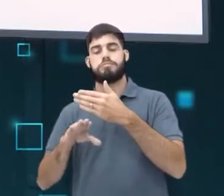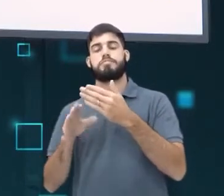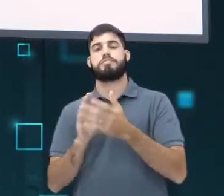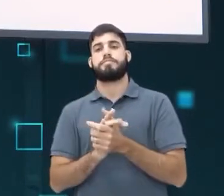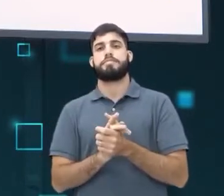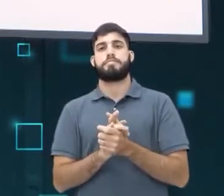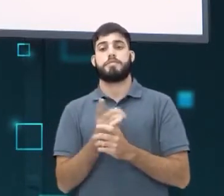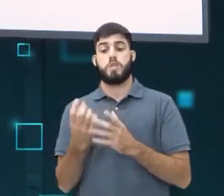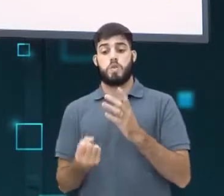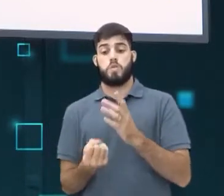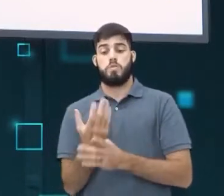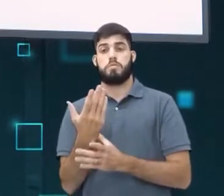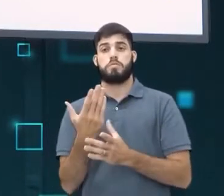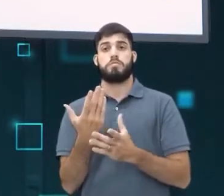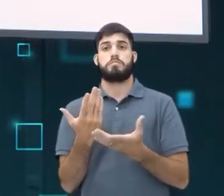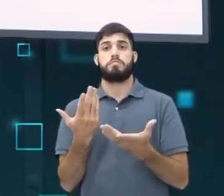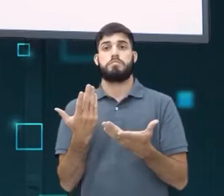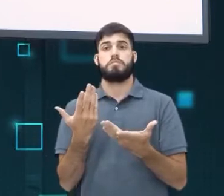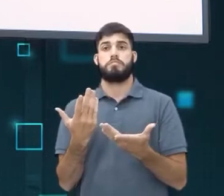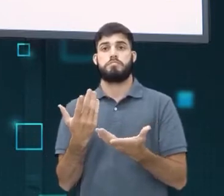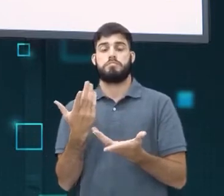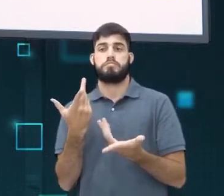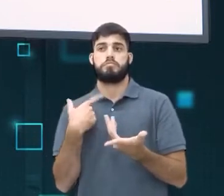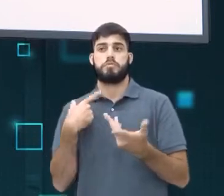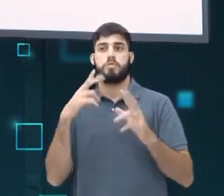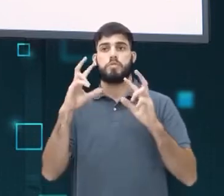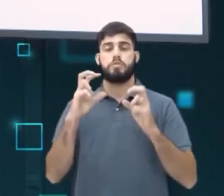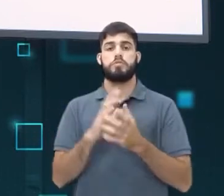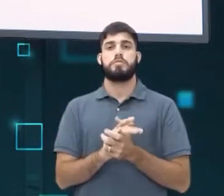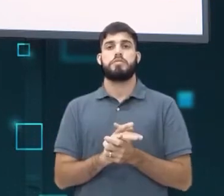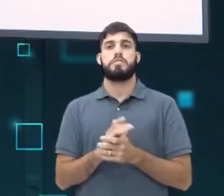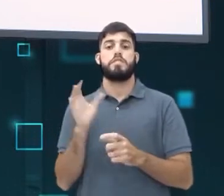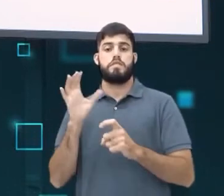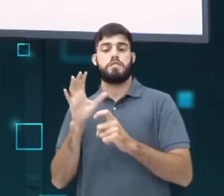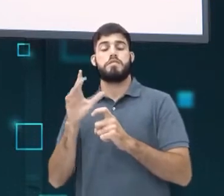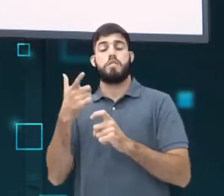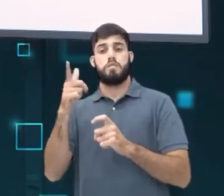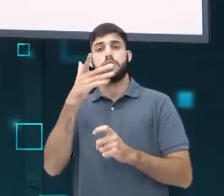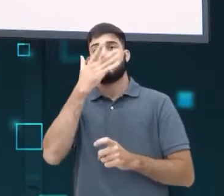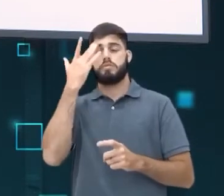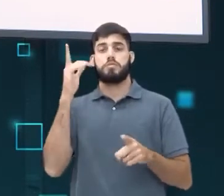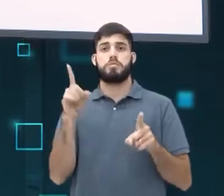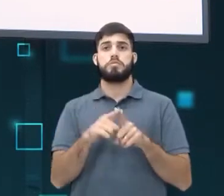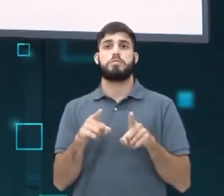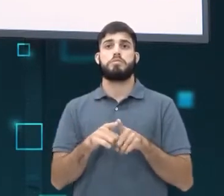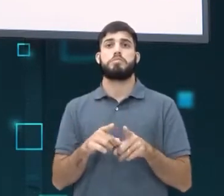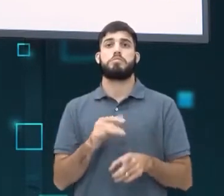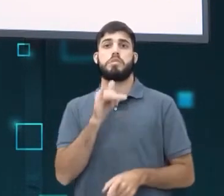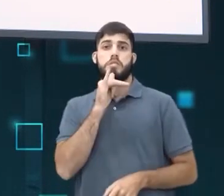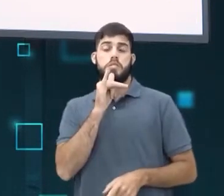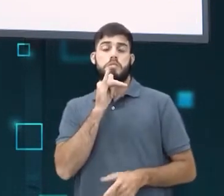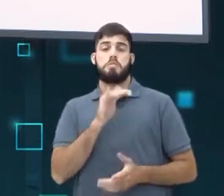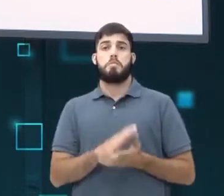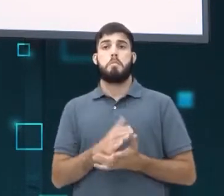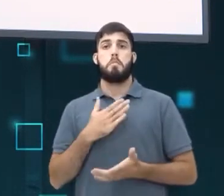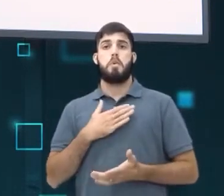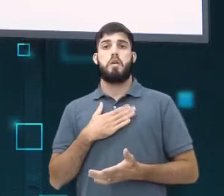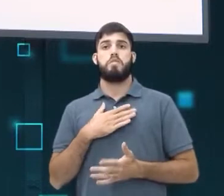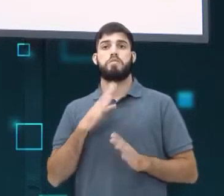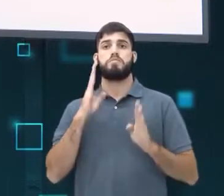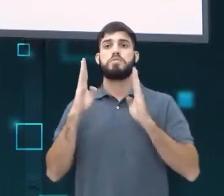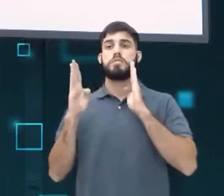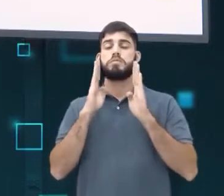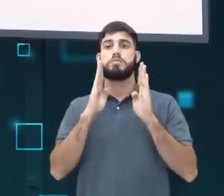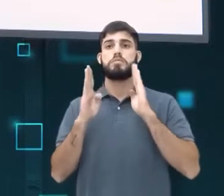produtoras de conteúdo e influenciar outras pessoas também. Porque, por exemplo, eu posto no meu Facebook que